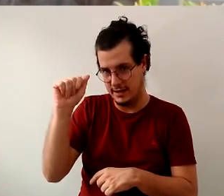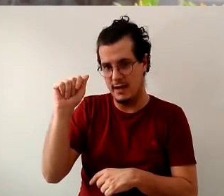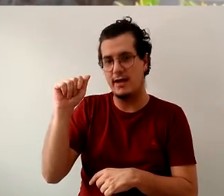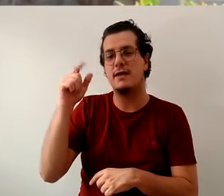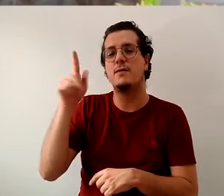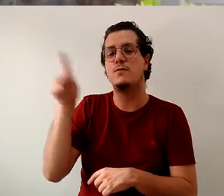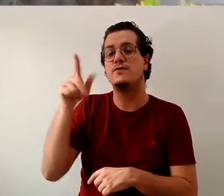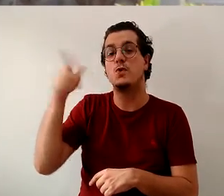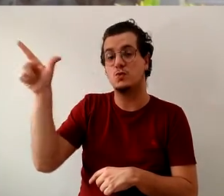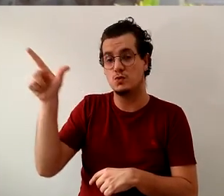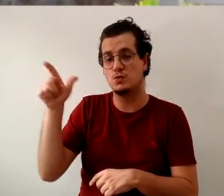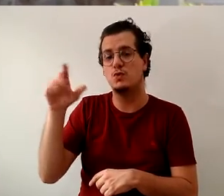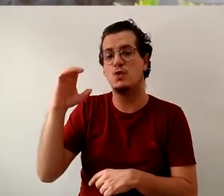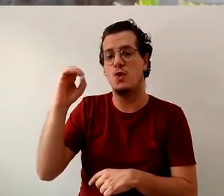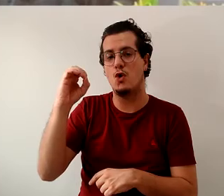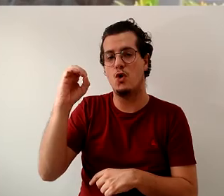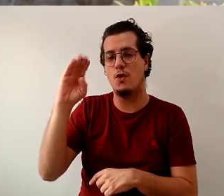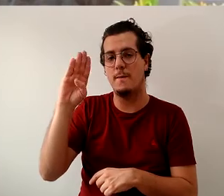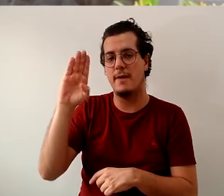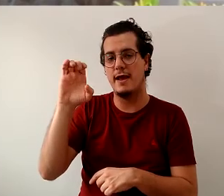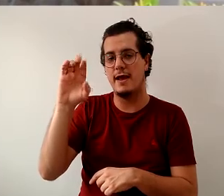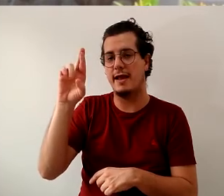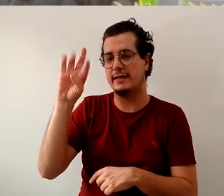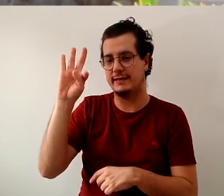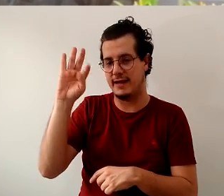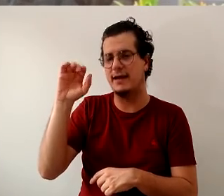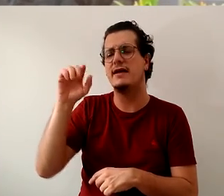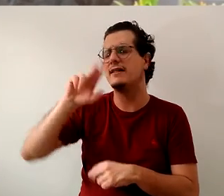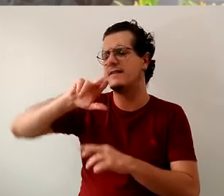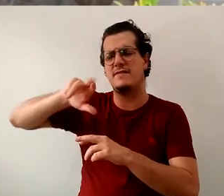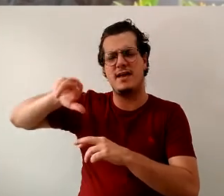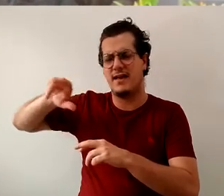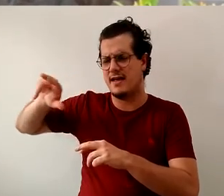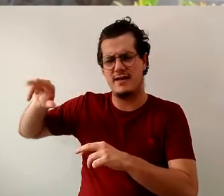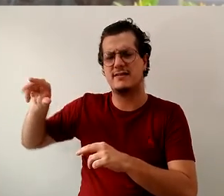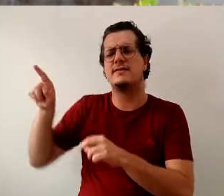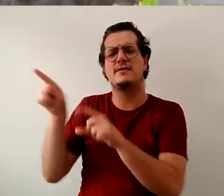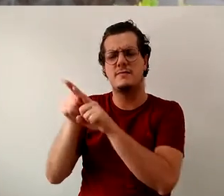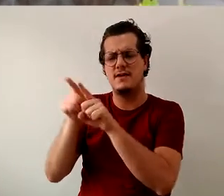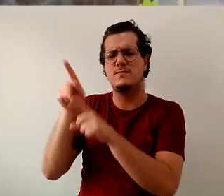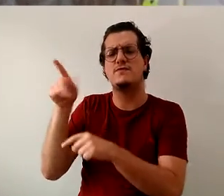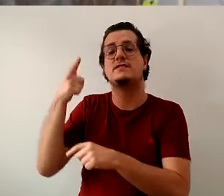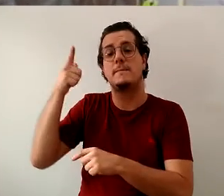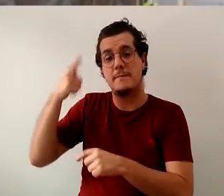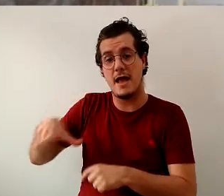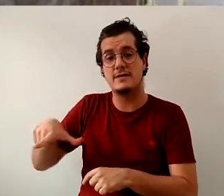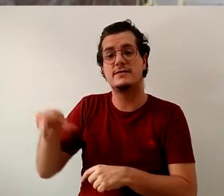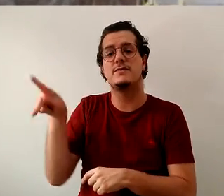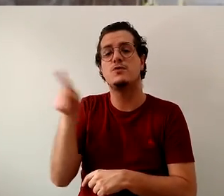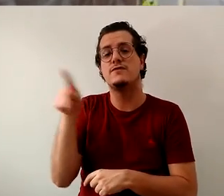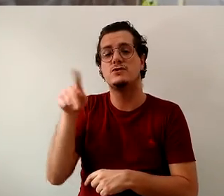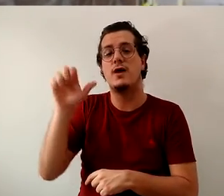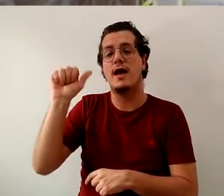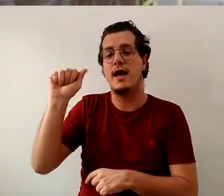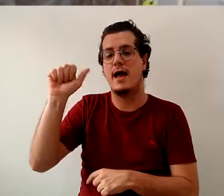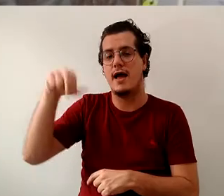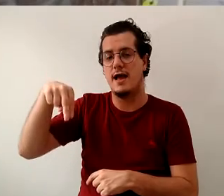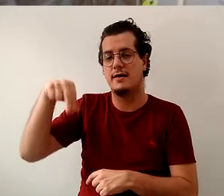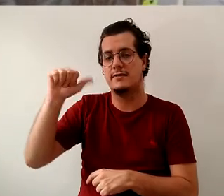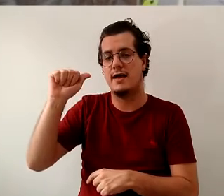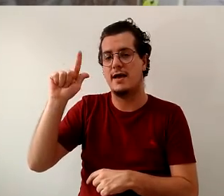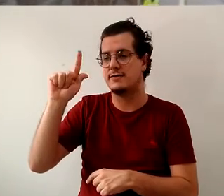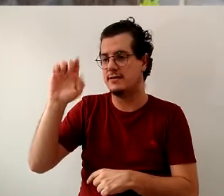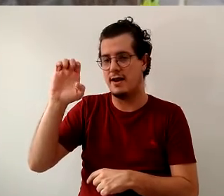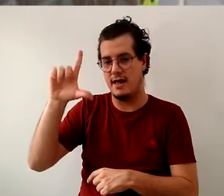Roberto, o Osco foi meu colega de curso, todo curso da geografia, Lúcia Lucicleng, Débora, a Ângela